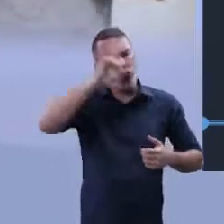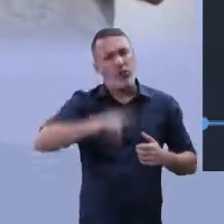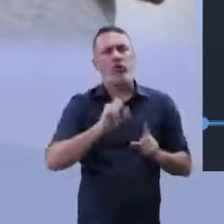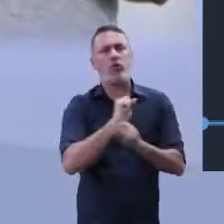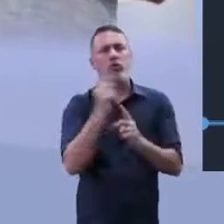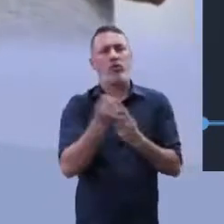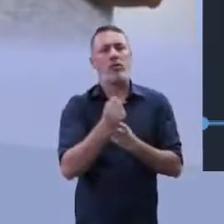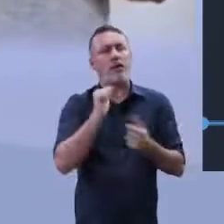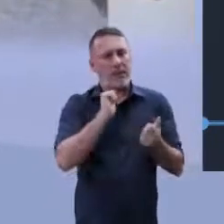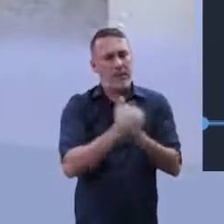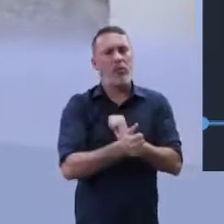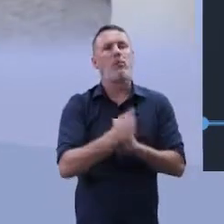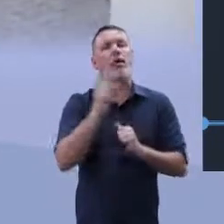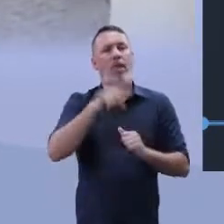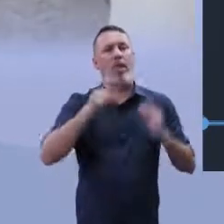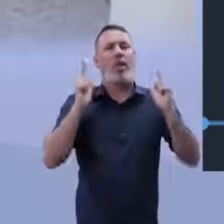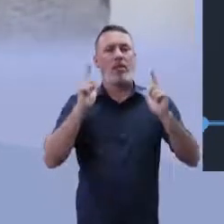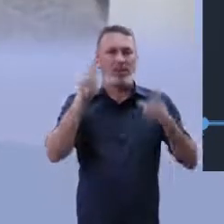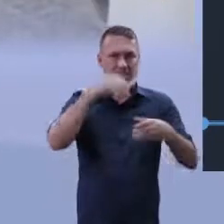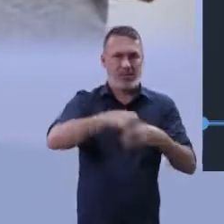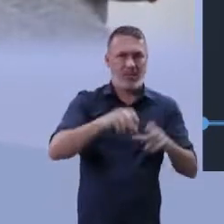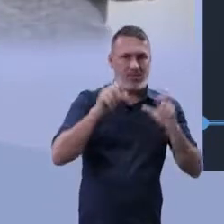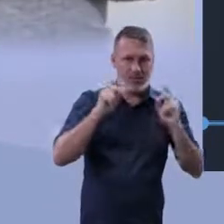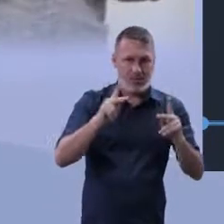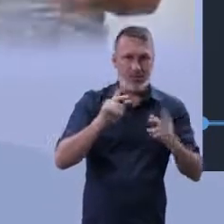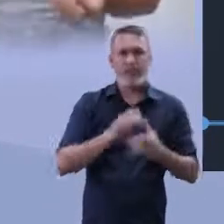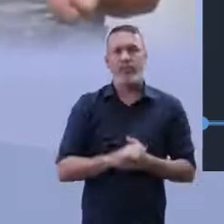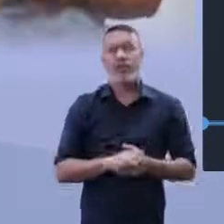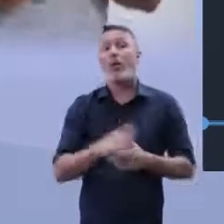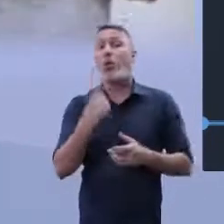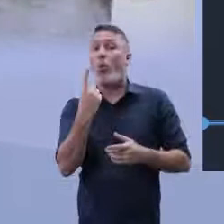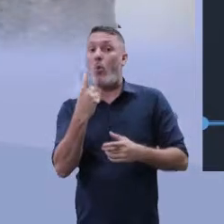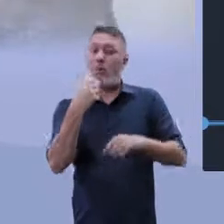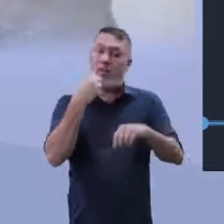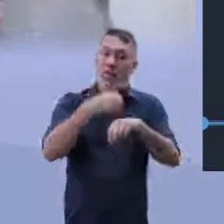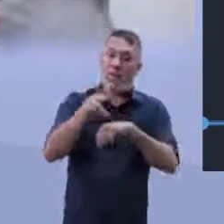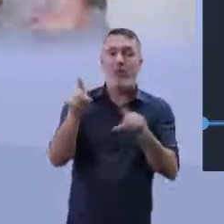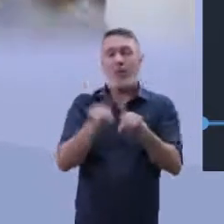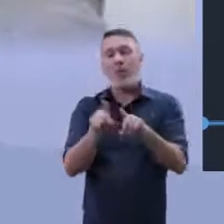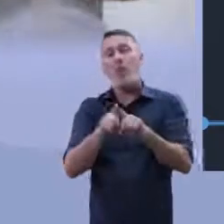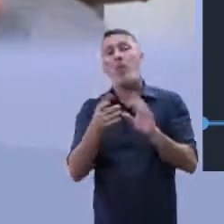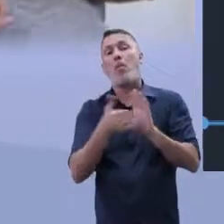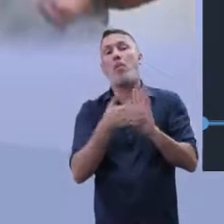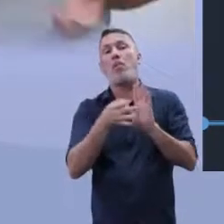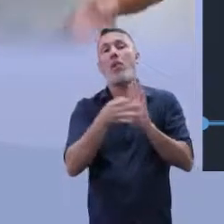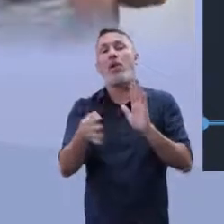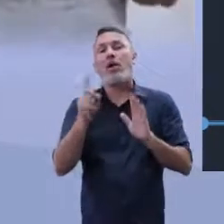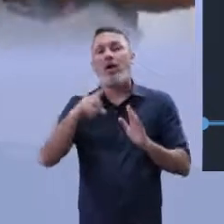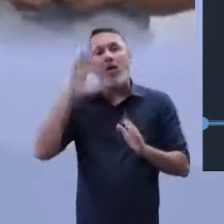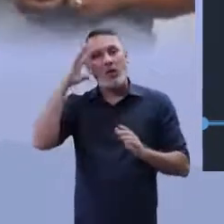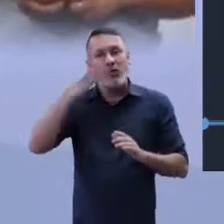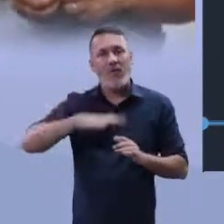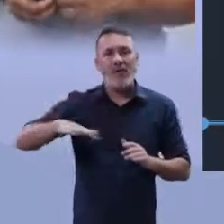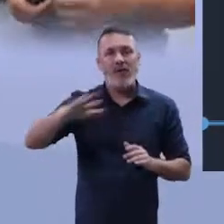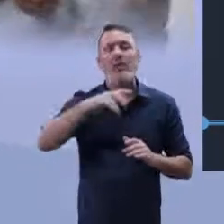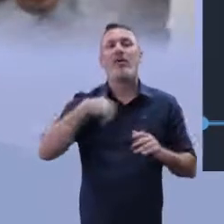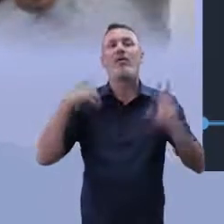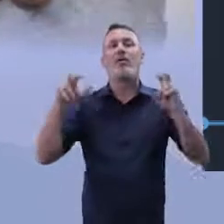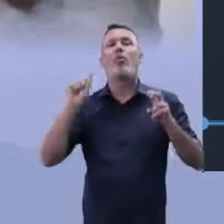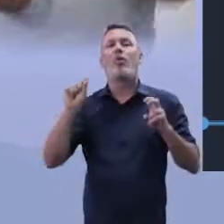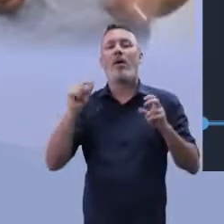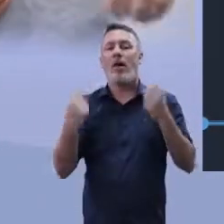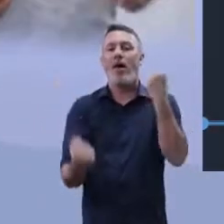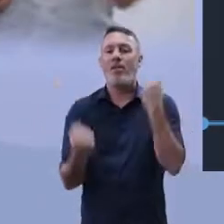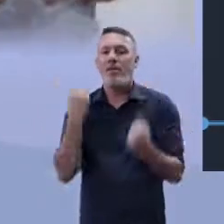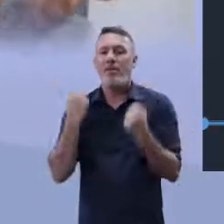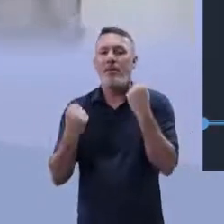direito, é o direito social, porque você tem o direito a lazer. E disse a vocês que uma das possibilidades, uma das propostas que poderia ser trabalhado é o que nós